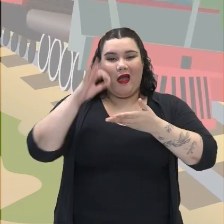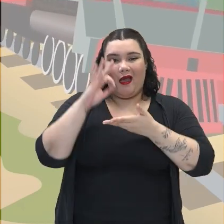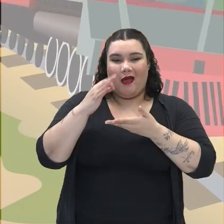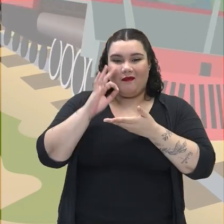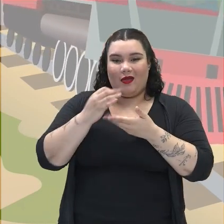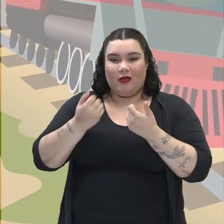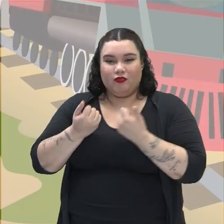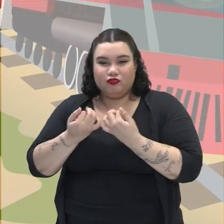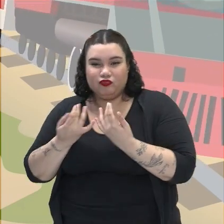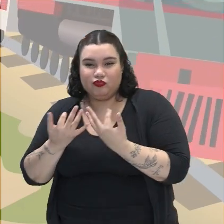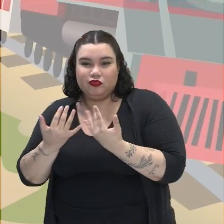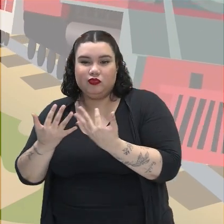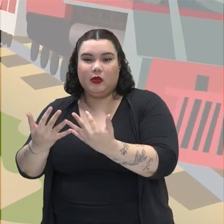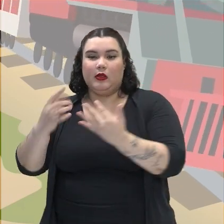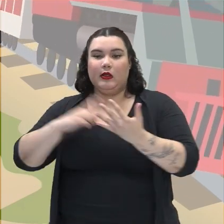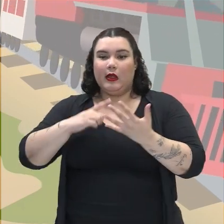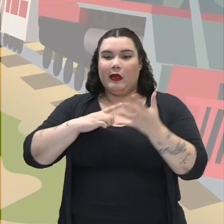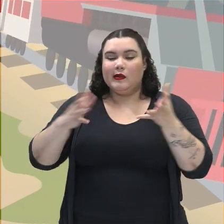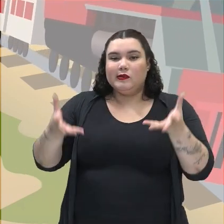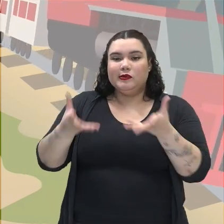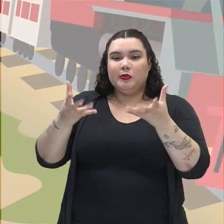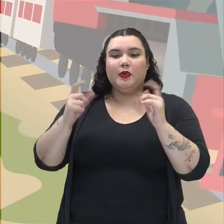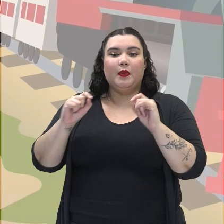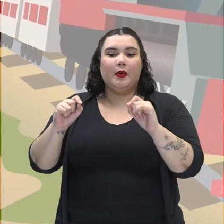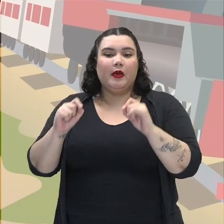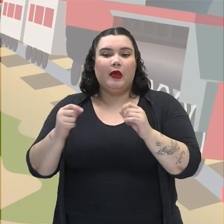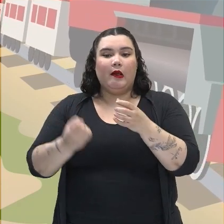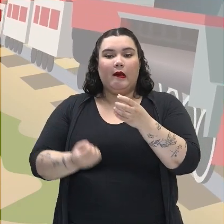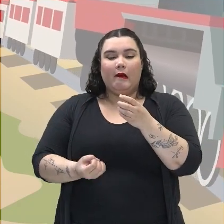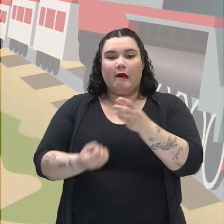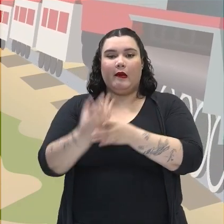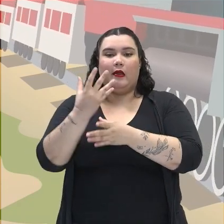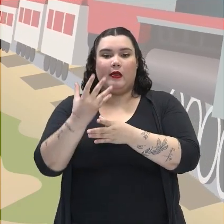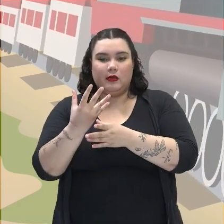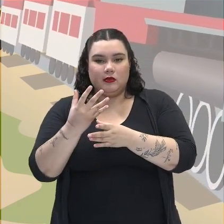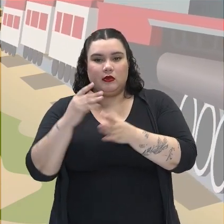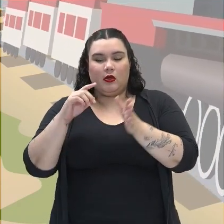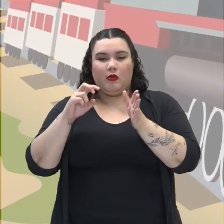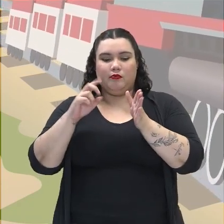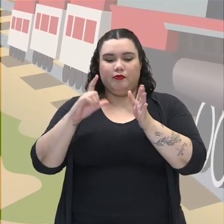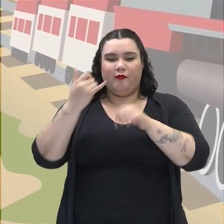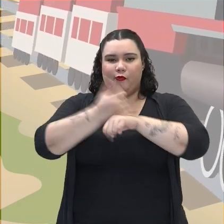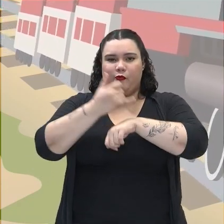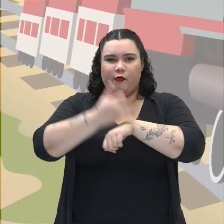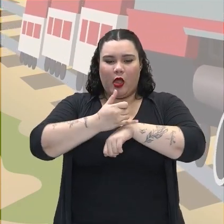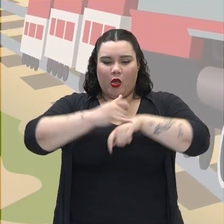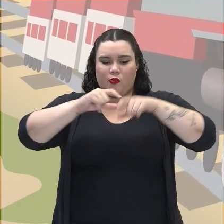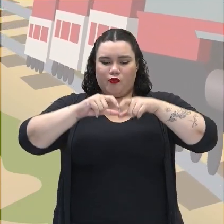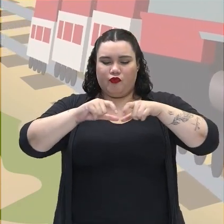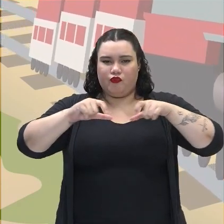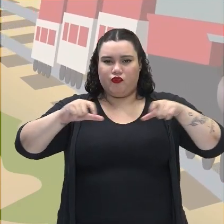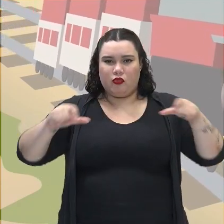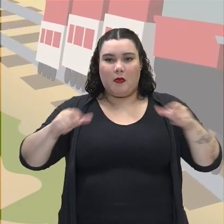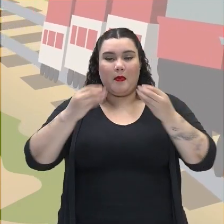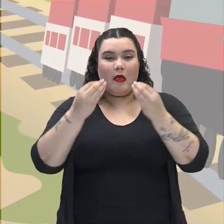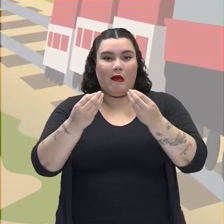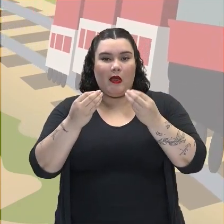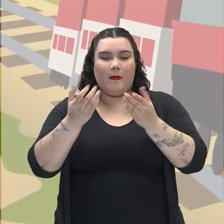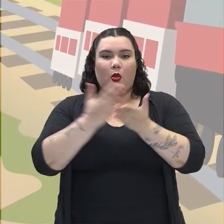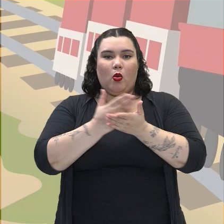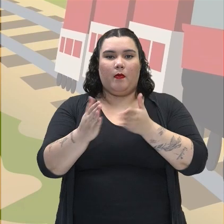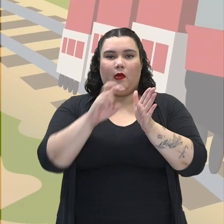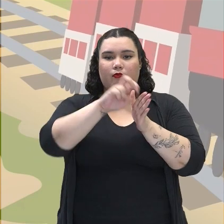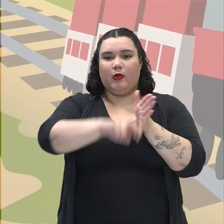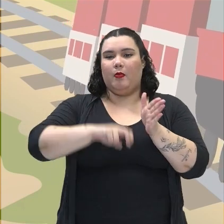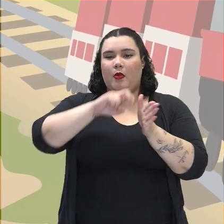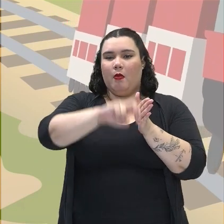a questão da criação dos trilhos, das vias férreas. Nós vimos também que o café cresceu de